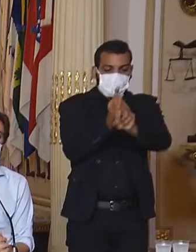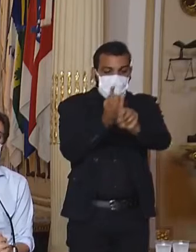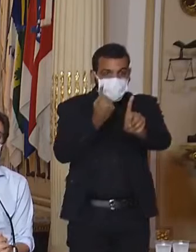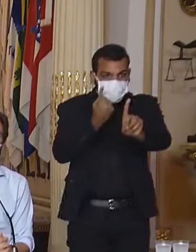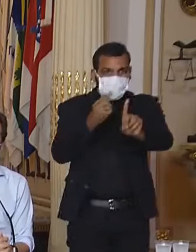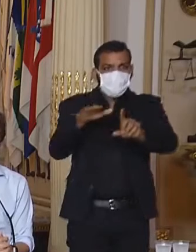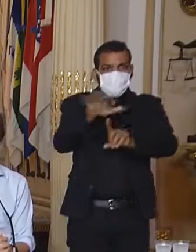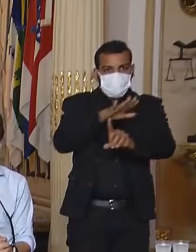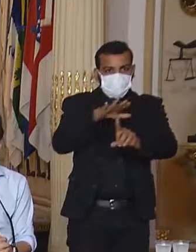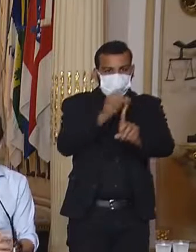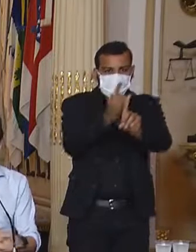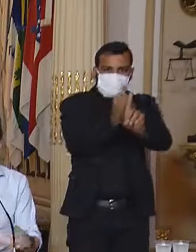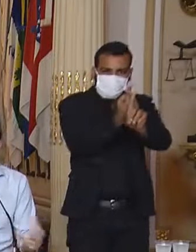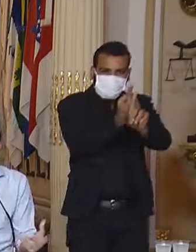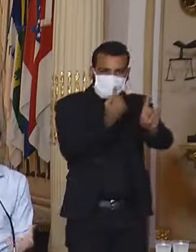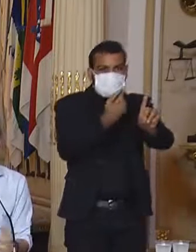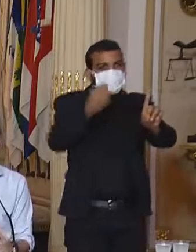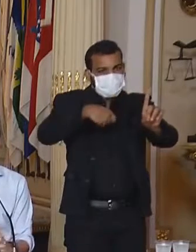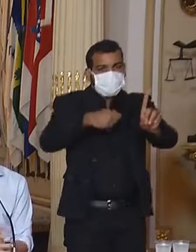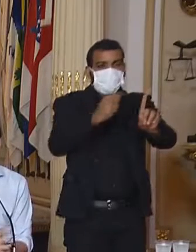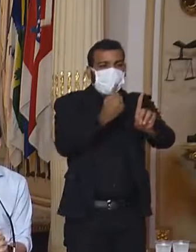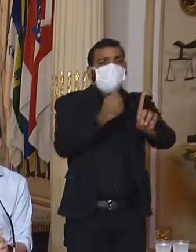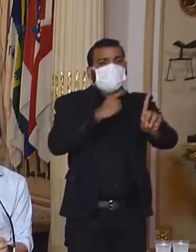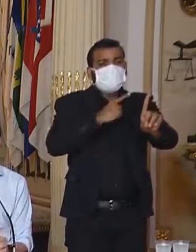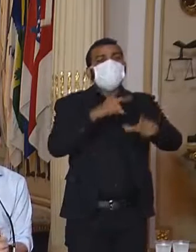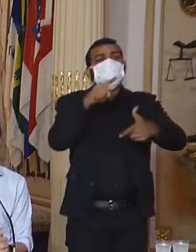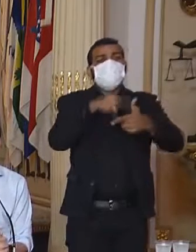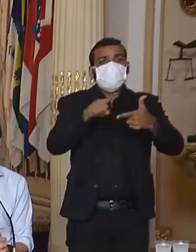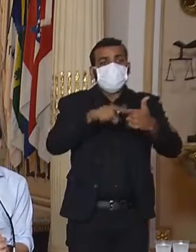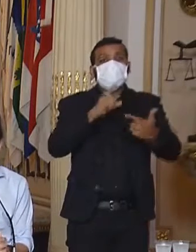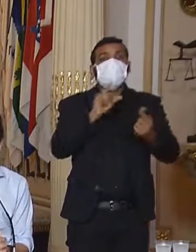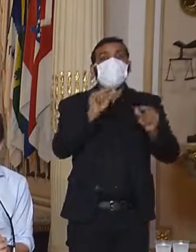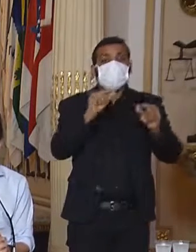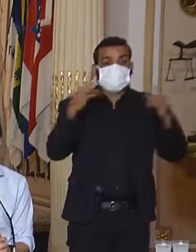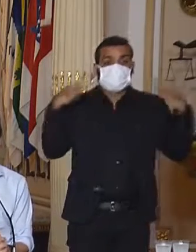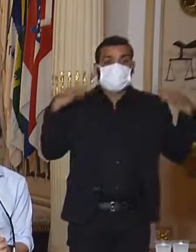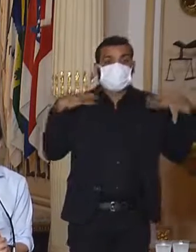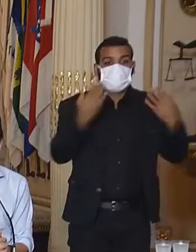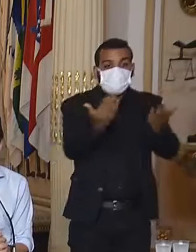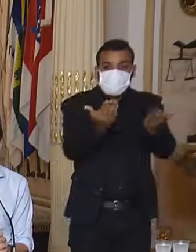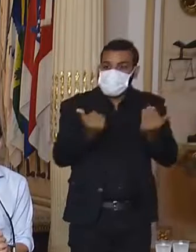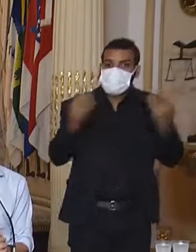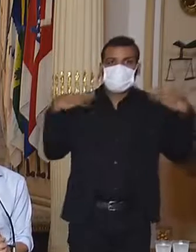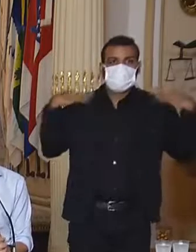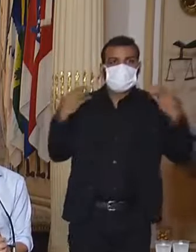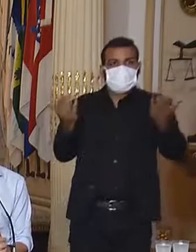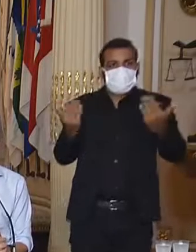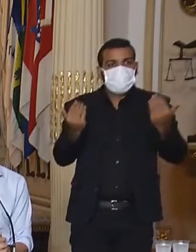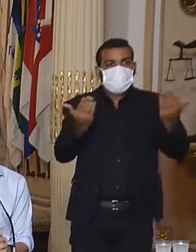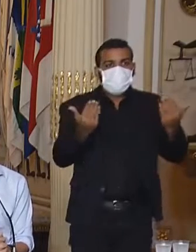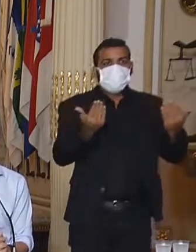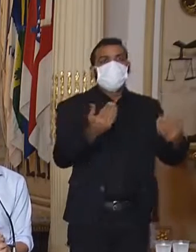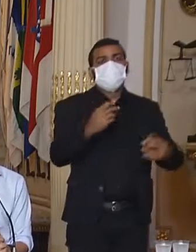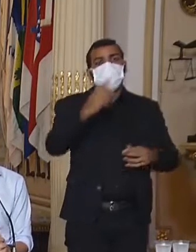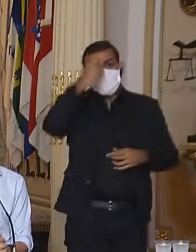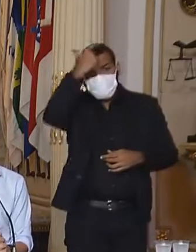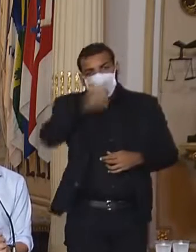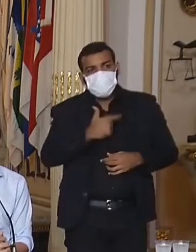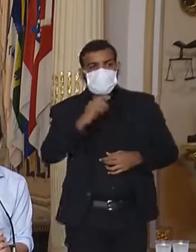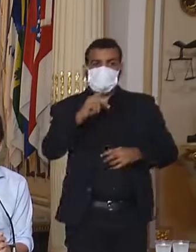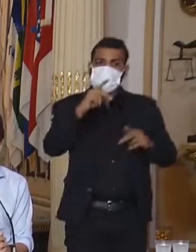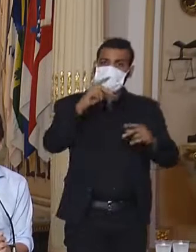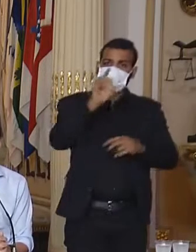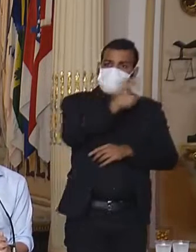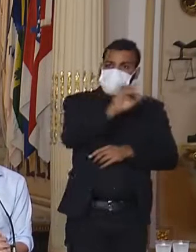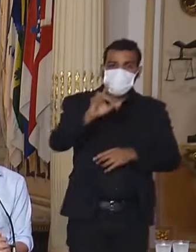provoca um problema de a gente atrair turistas e as próprias pessoas têm um comportamento e, nesse momento,